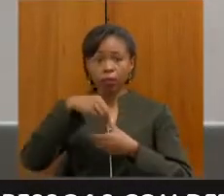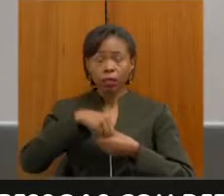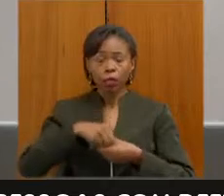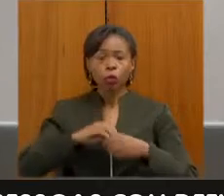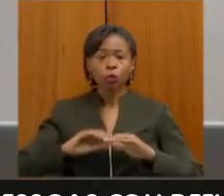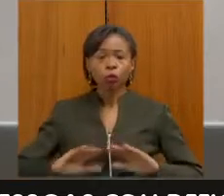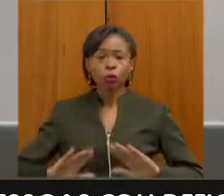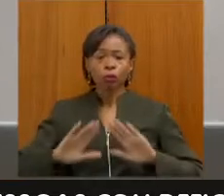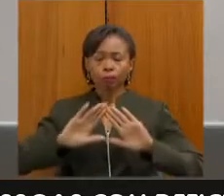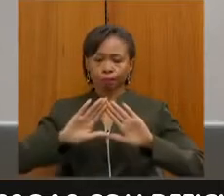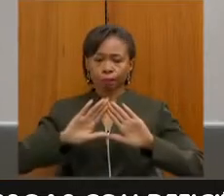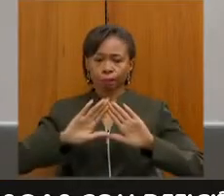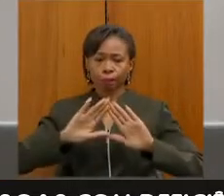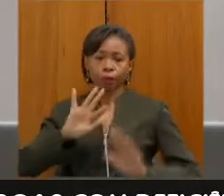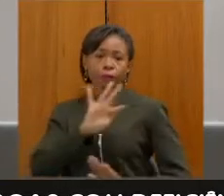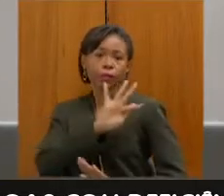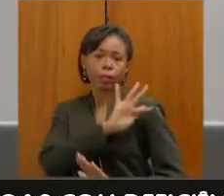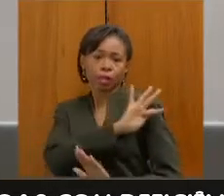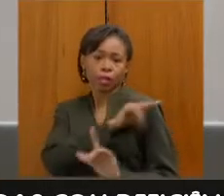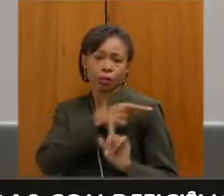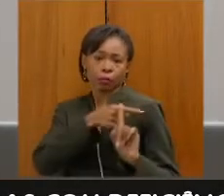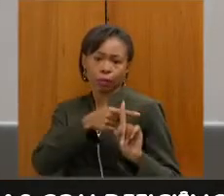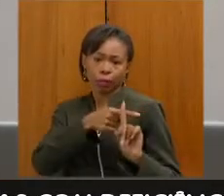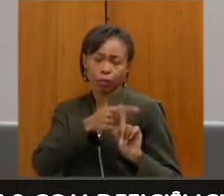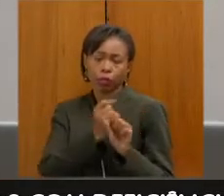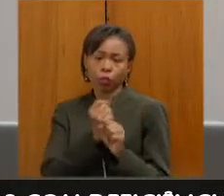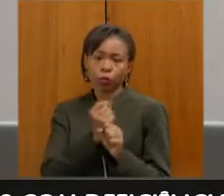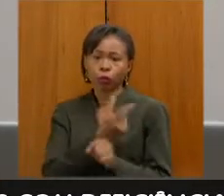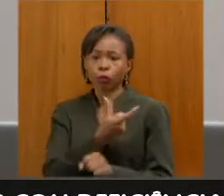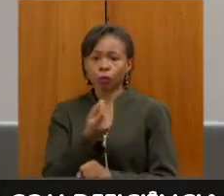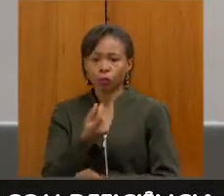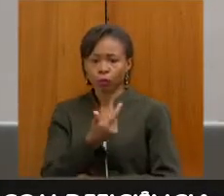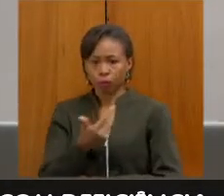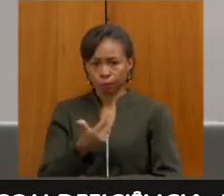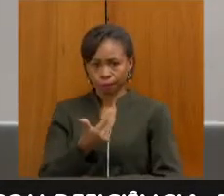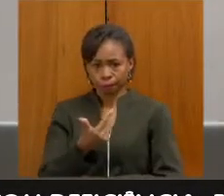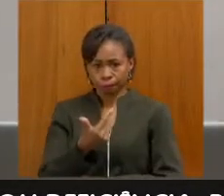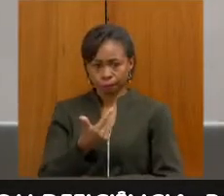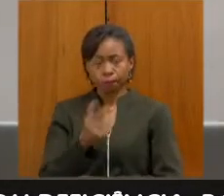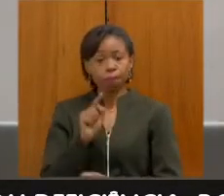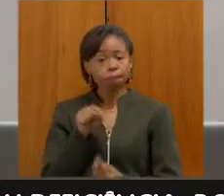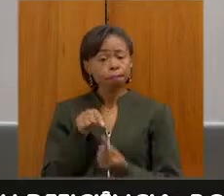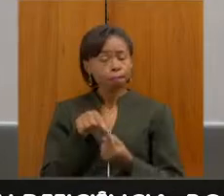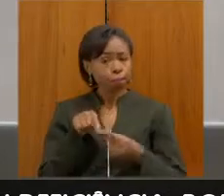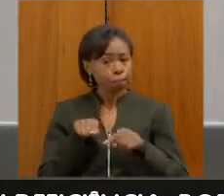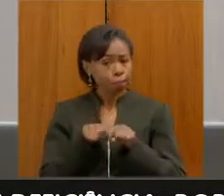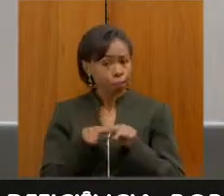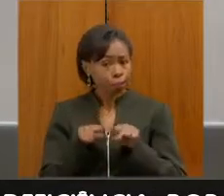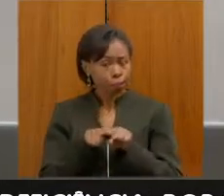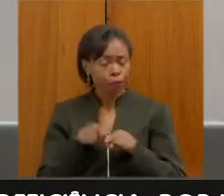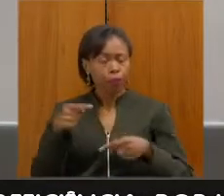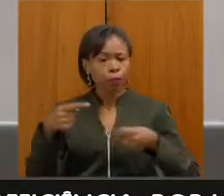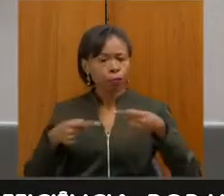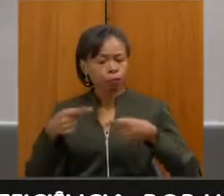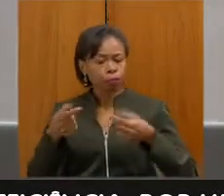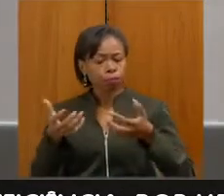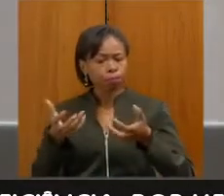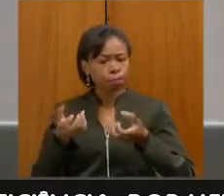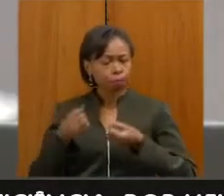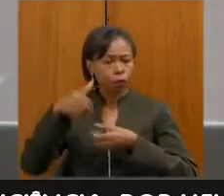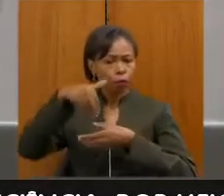Fiscaliza Mais, edição 2022, e também a receber, discutir e votar proposições